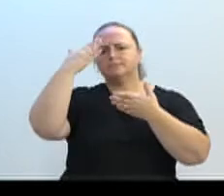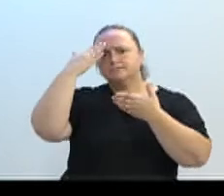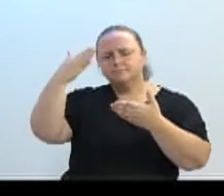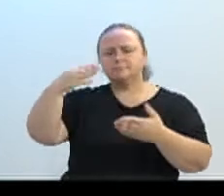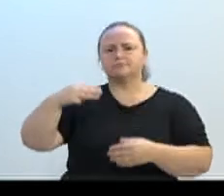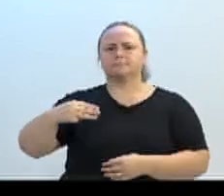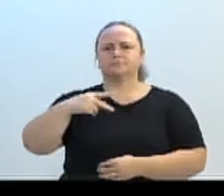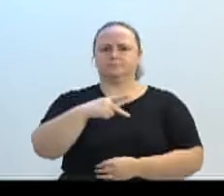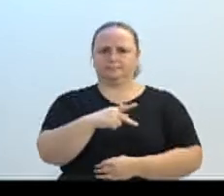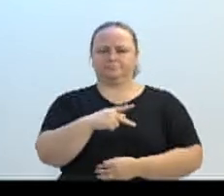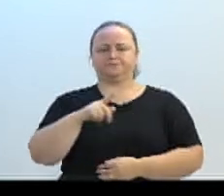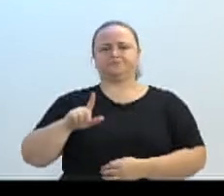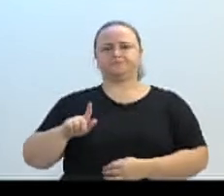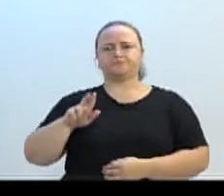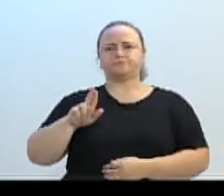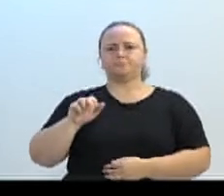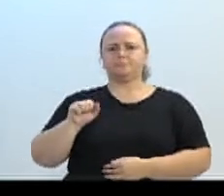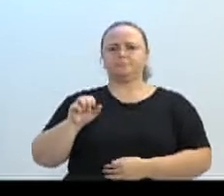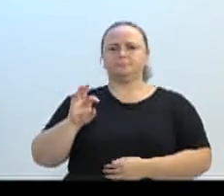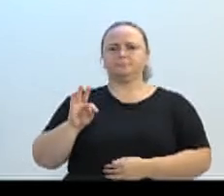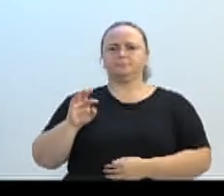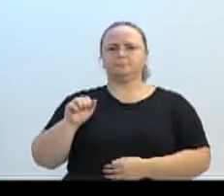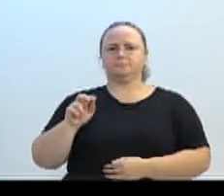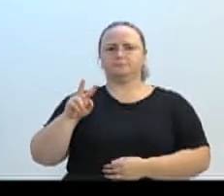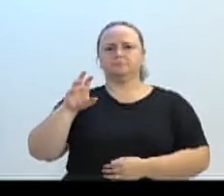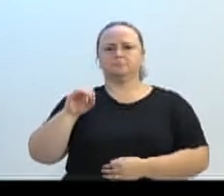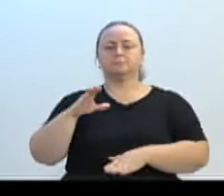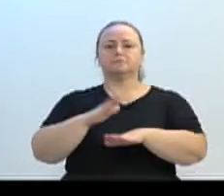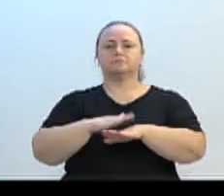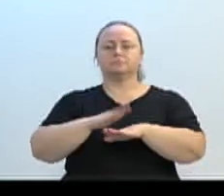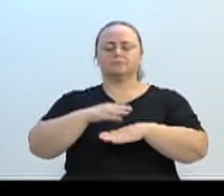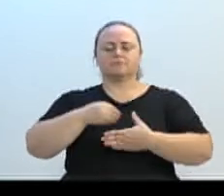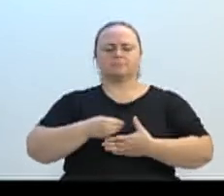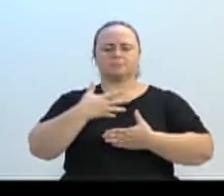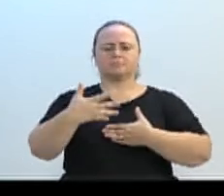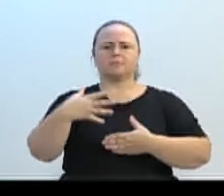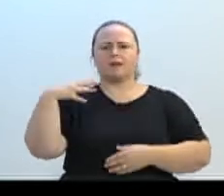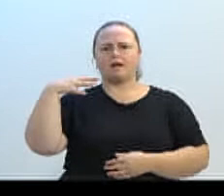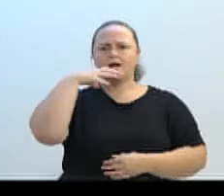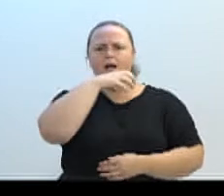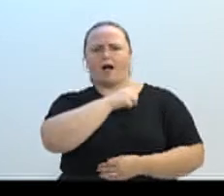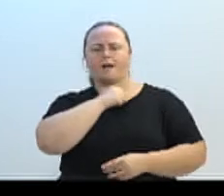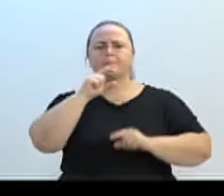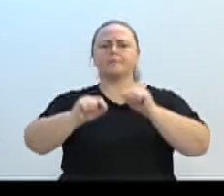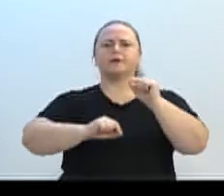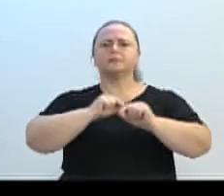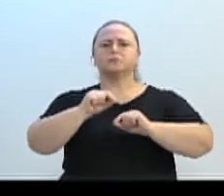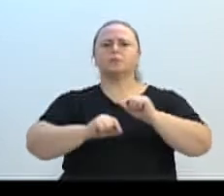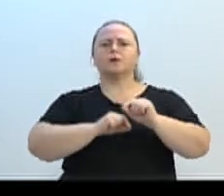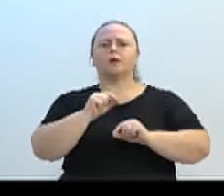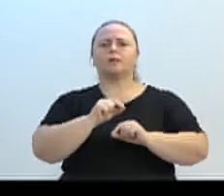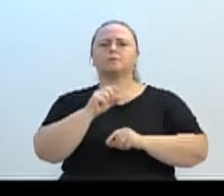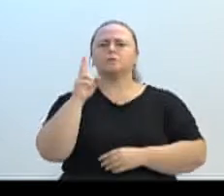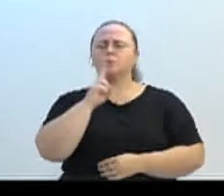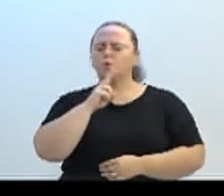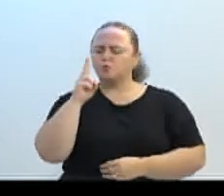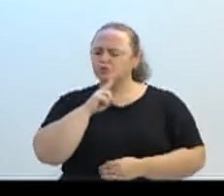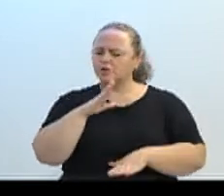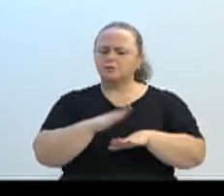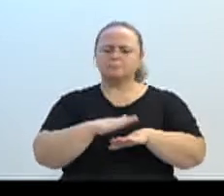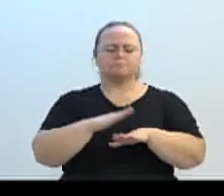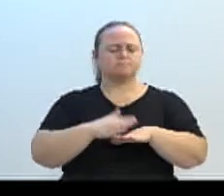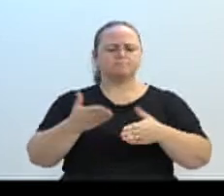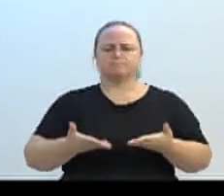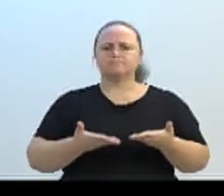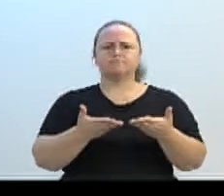O Gustavo Meirelles, pela atitude de ter encaminhado urgentemente esse fator da